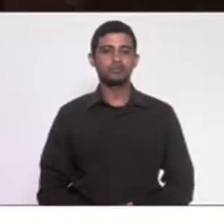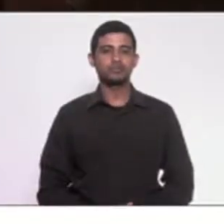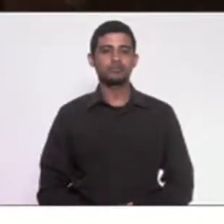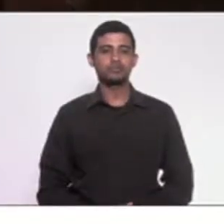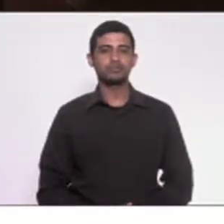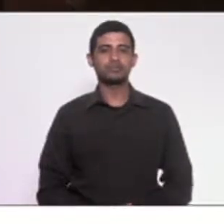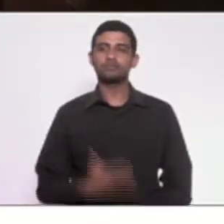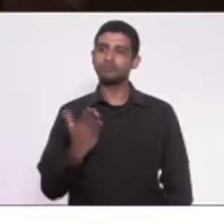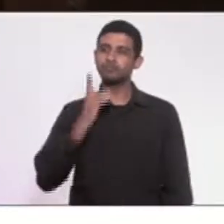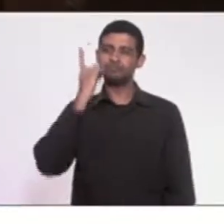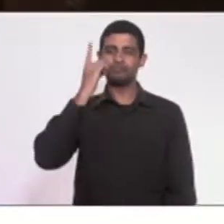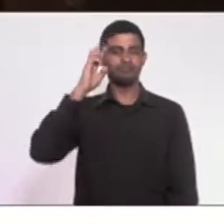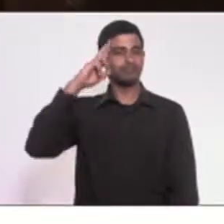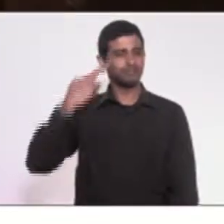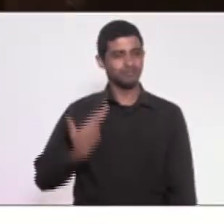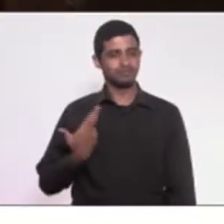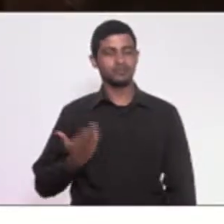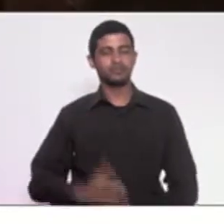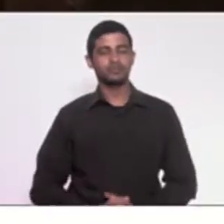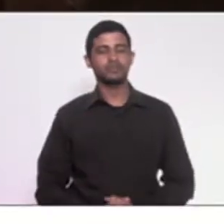Deputada Renata Souza,